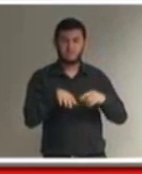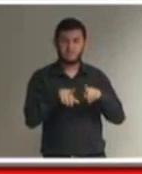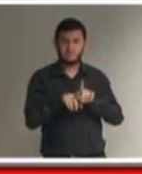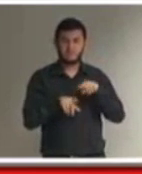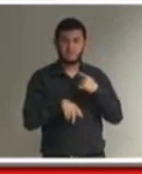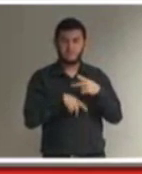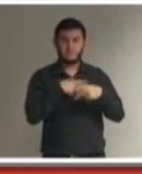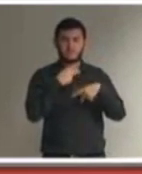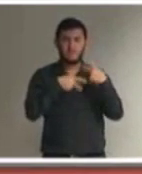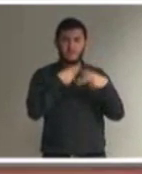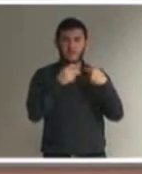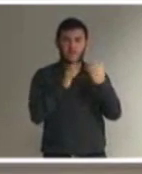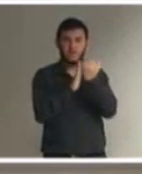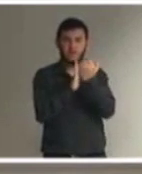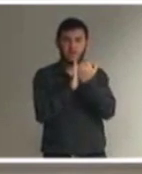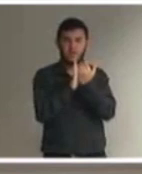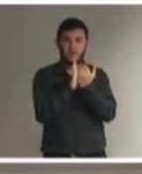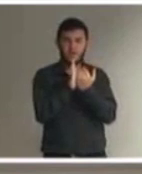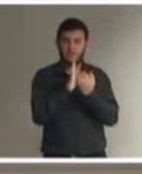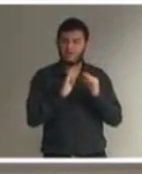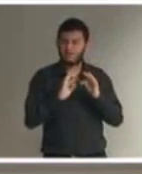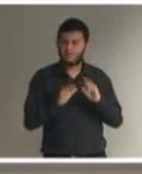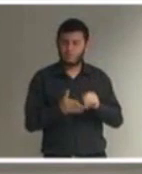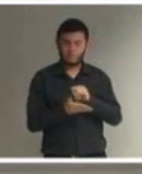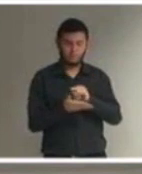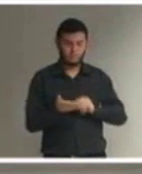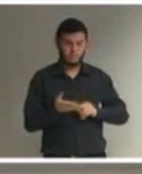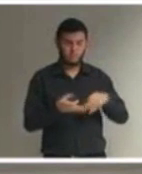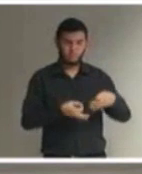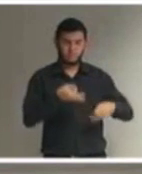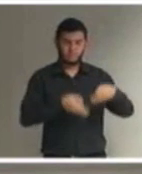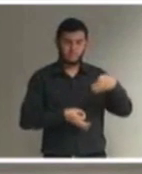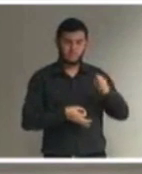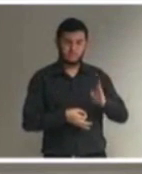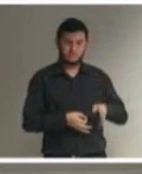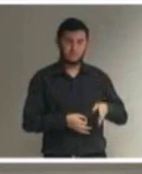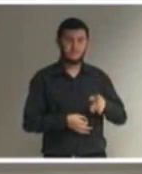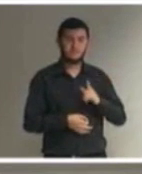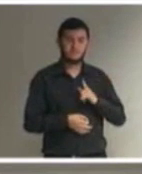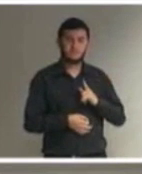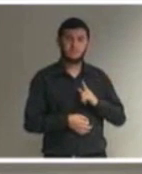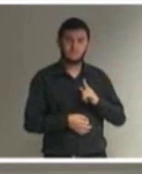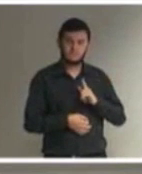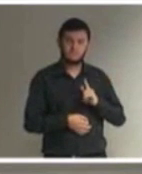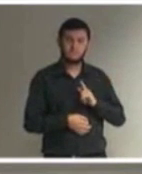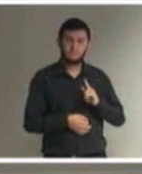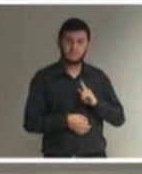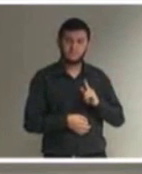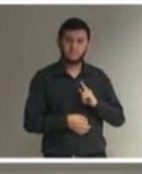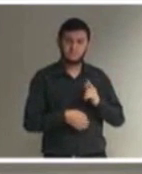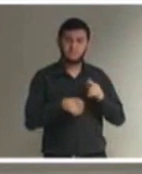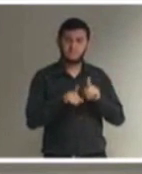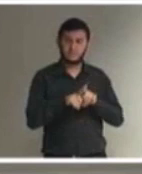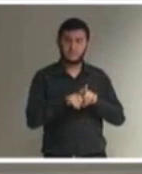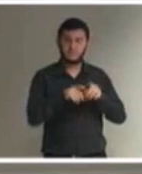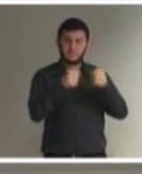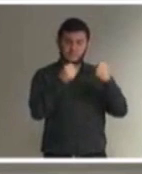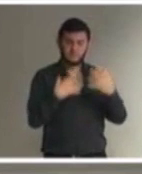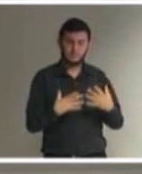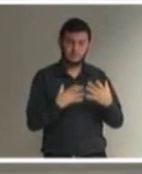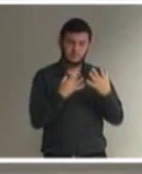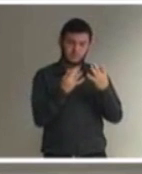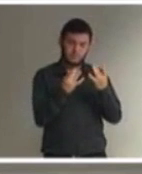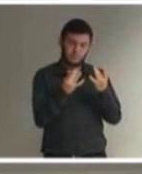Todos os documentos jurídicos que já existiram falam que todos têm direito à educação.